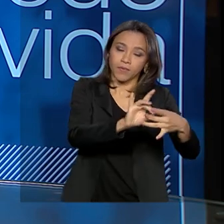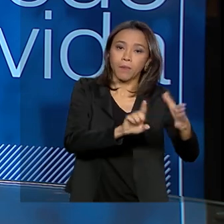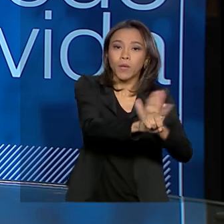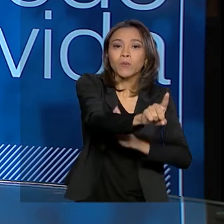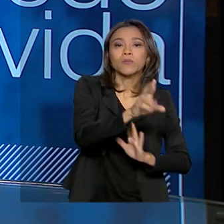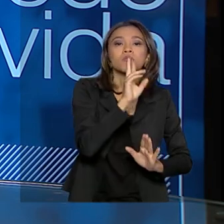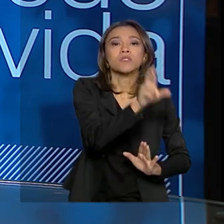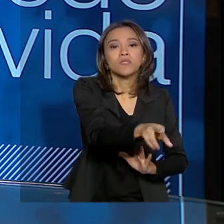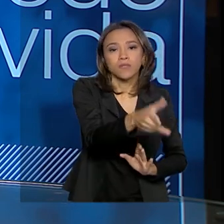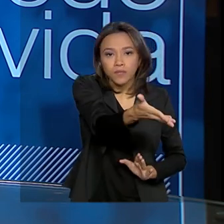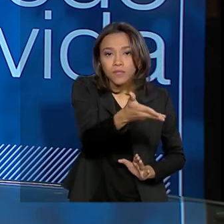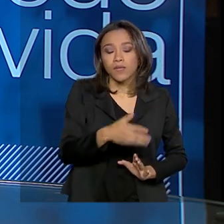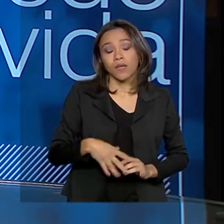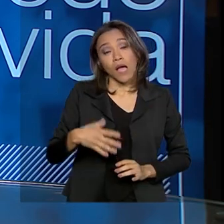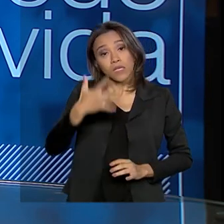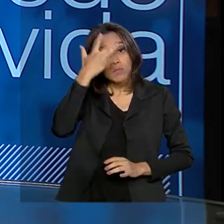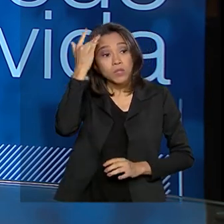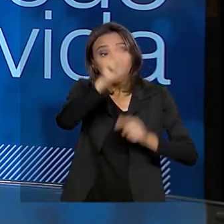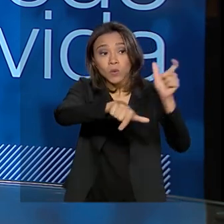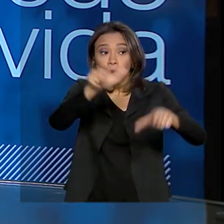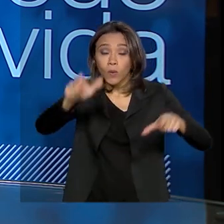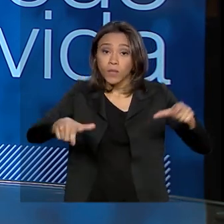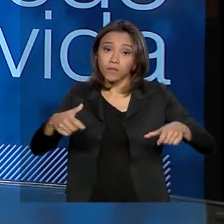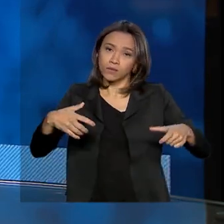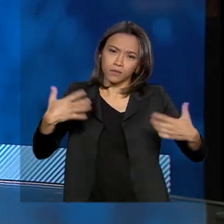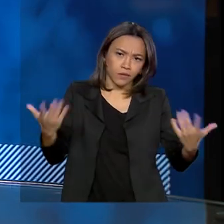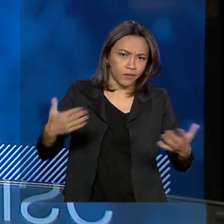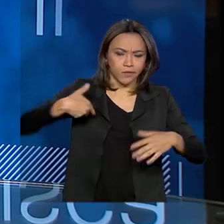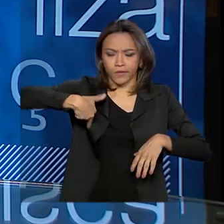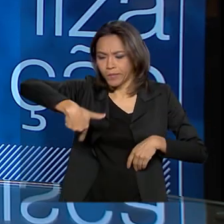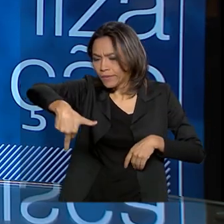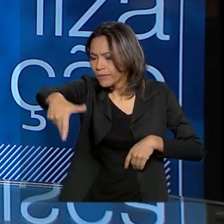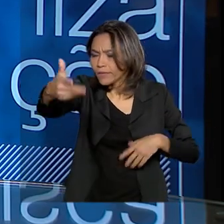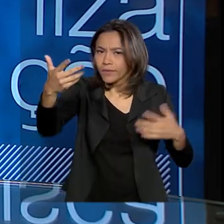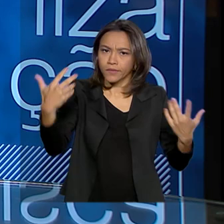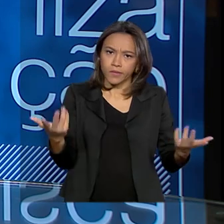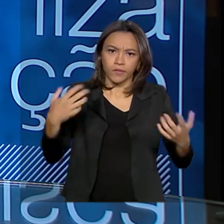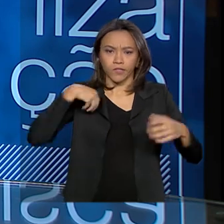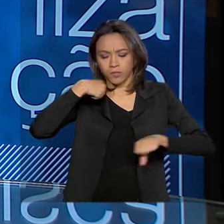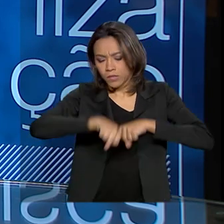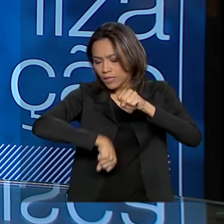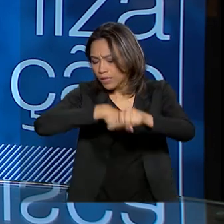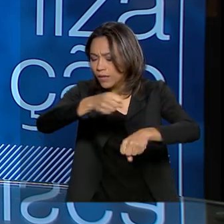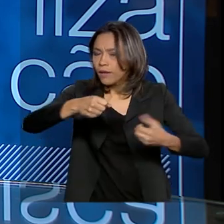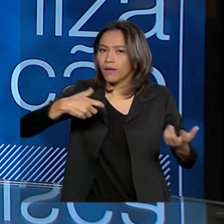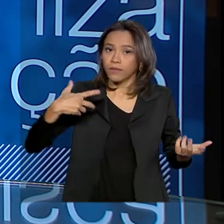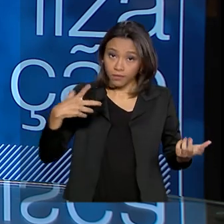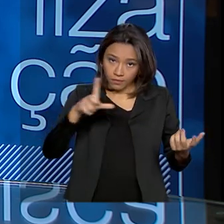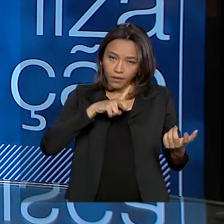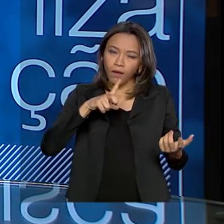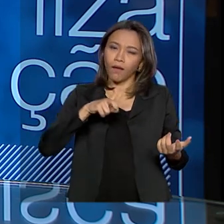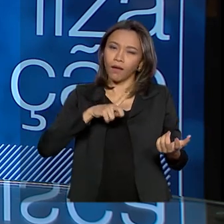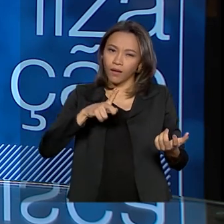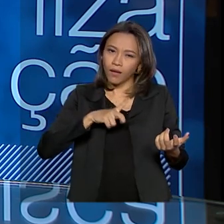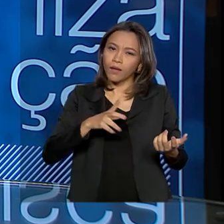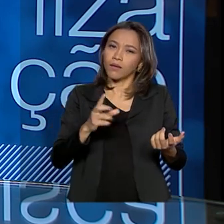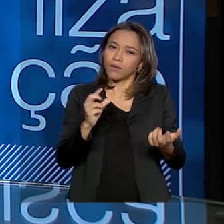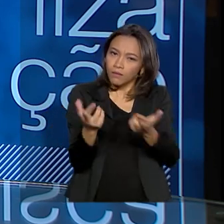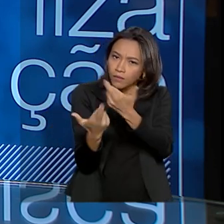cidadão, ele age no trânsito, seja como pedestre, seja como ciclista, ele tem uma dose de